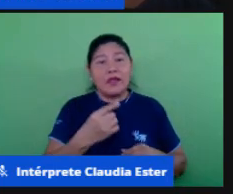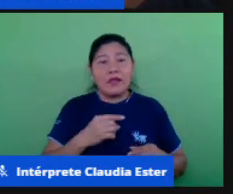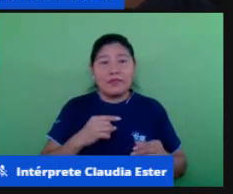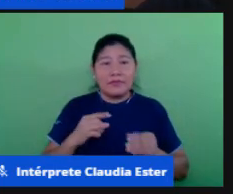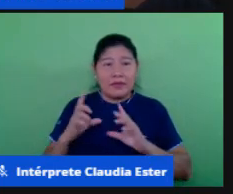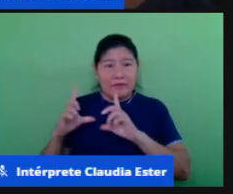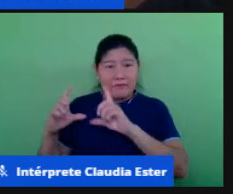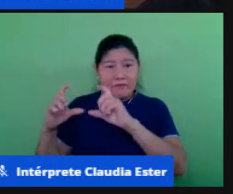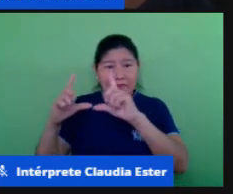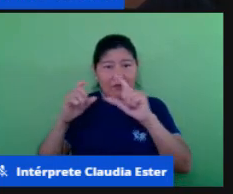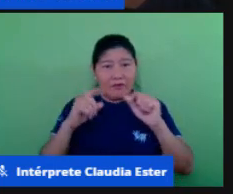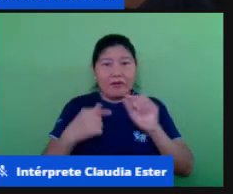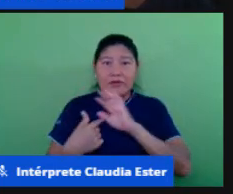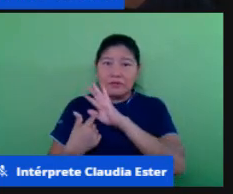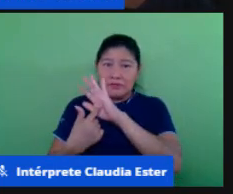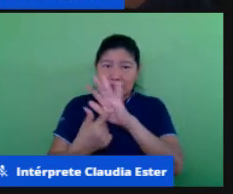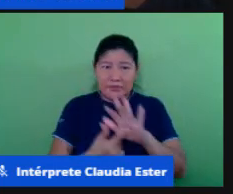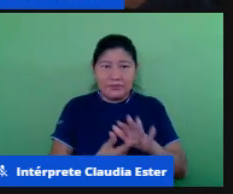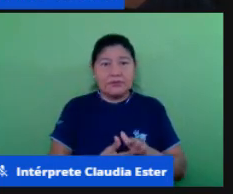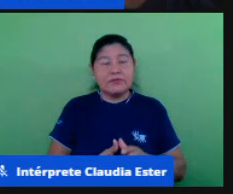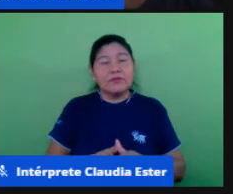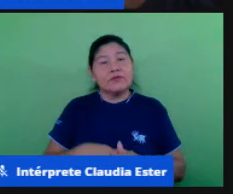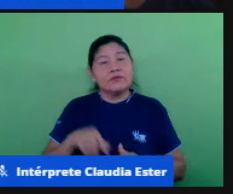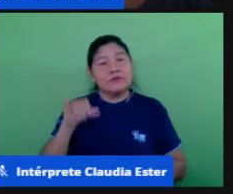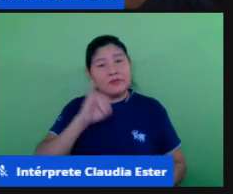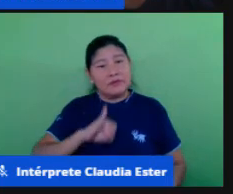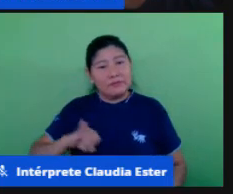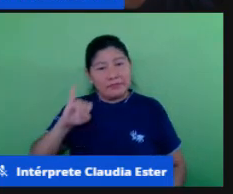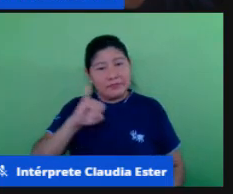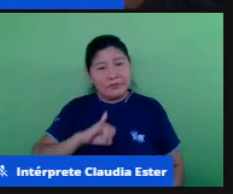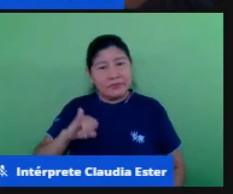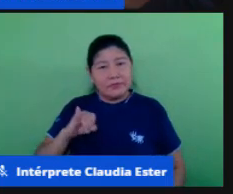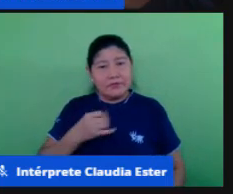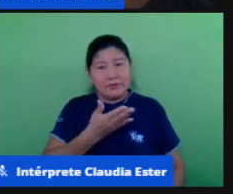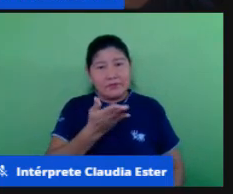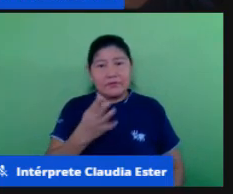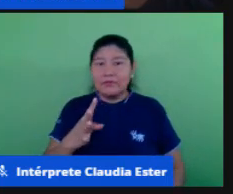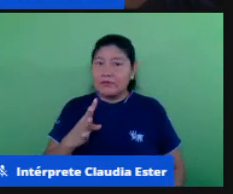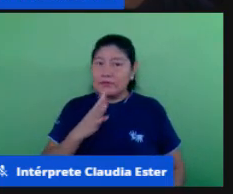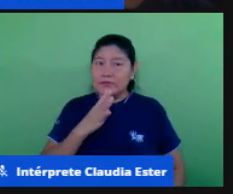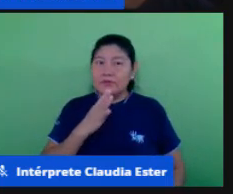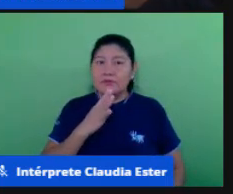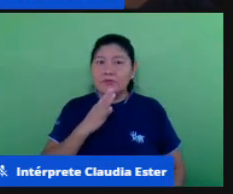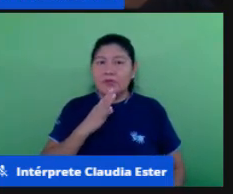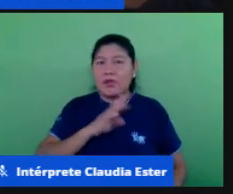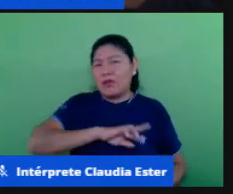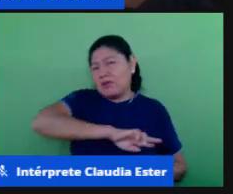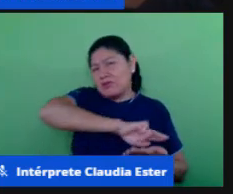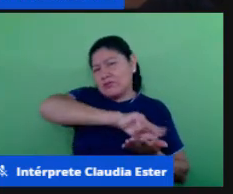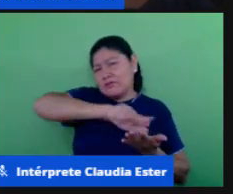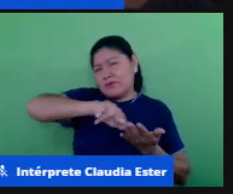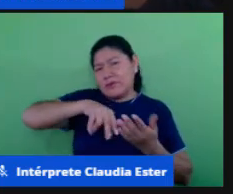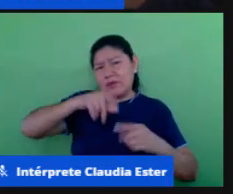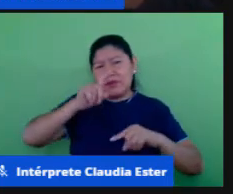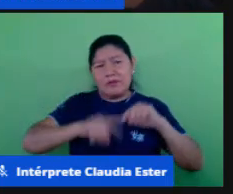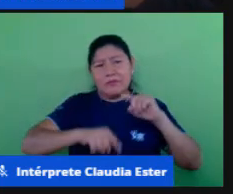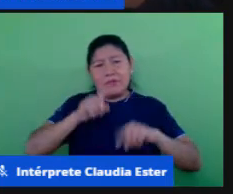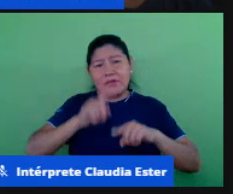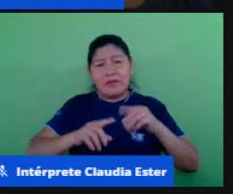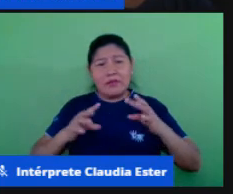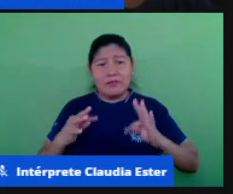pode ir passando para você estar conhecendo o Google Maps o Google Word os